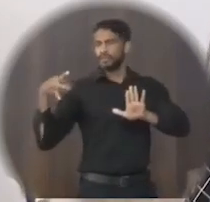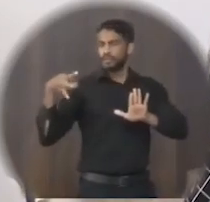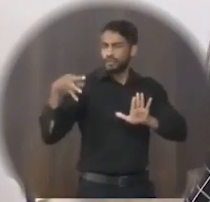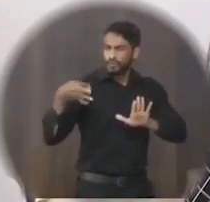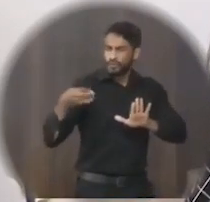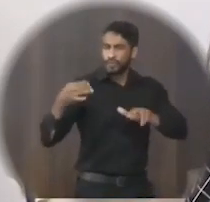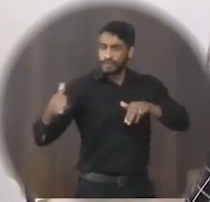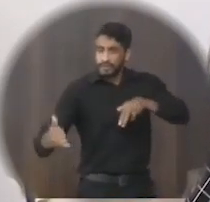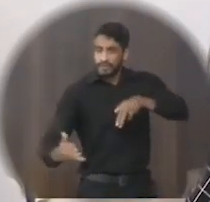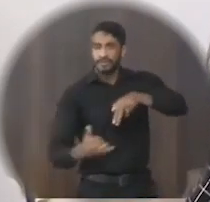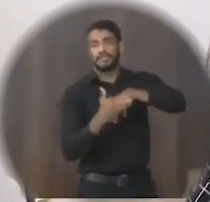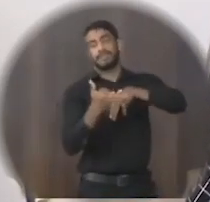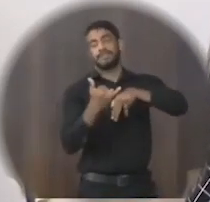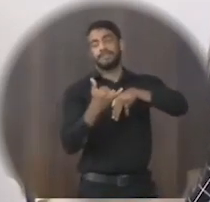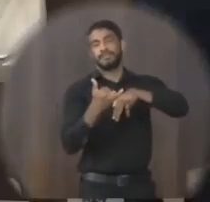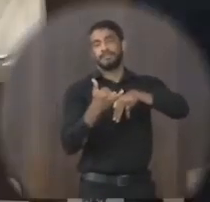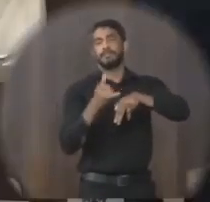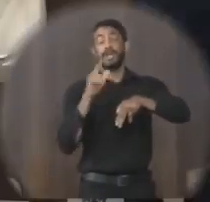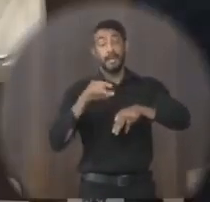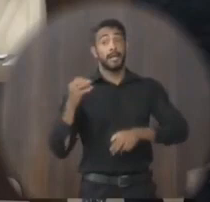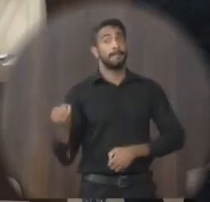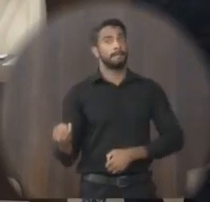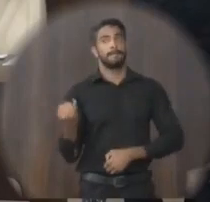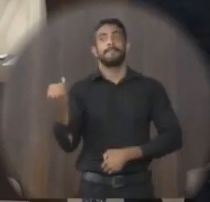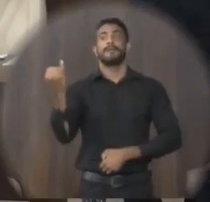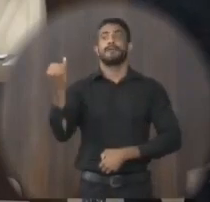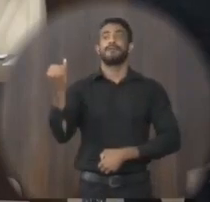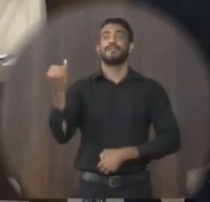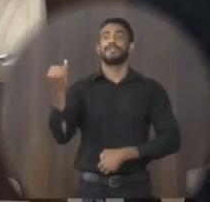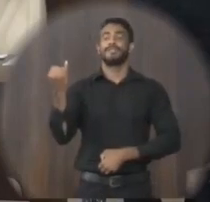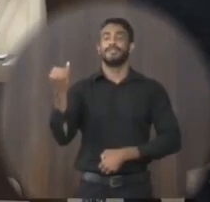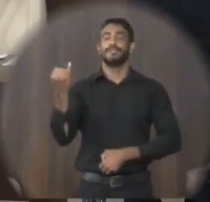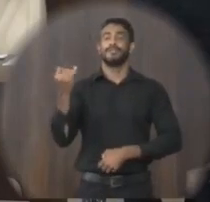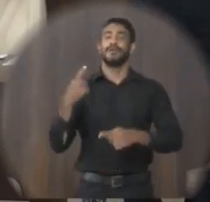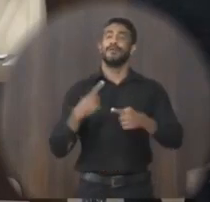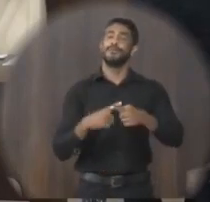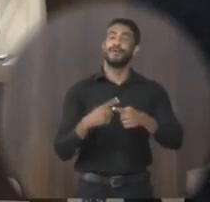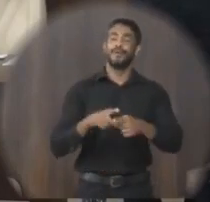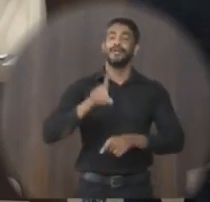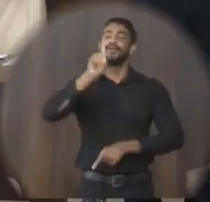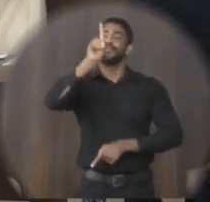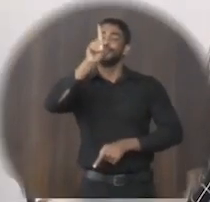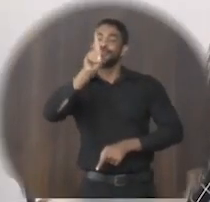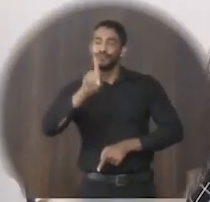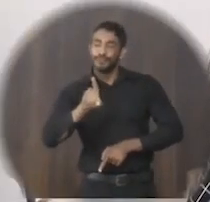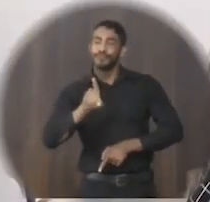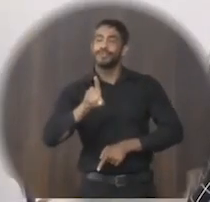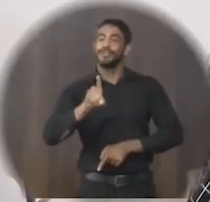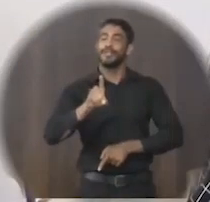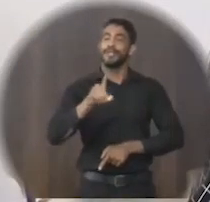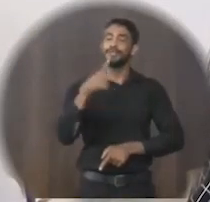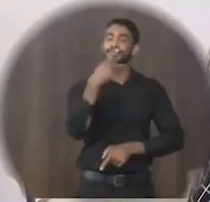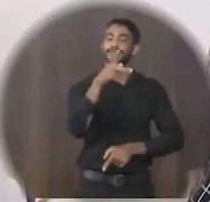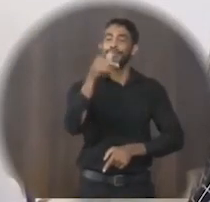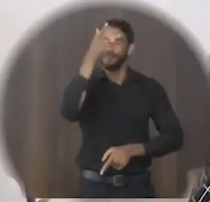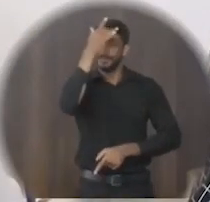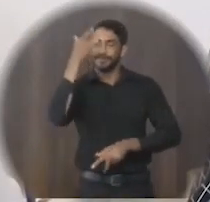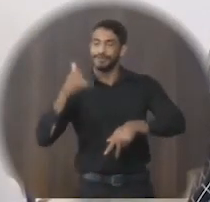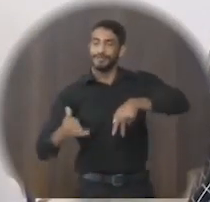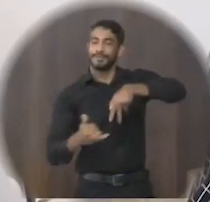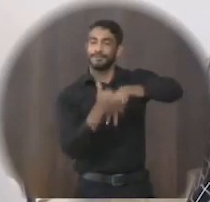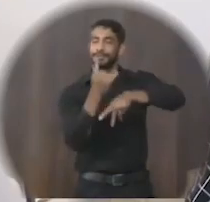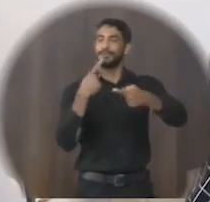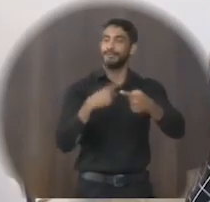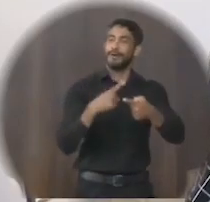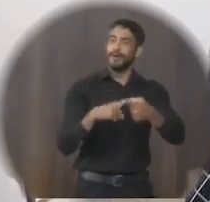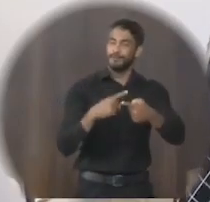todas as vítimas. Isso é muito importante. Você está em prol dos direitos, né? Das vítimas, porque, afinal de